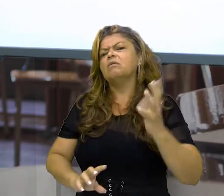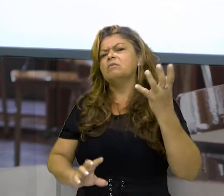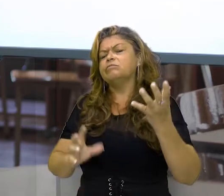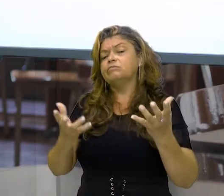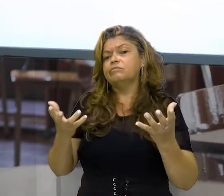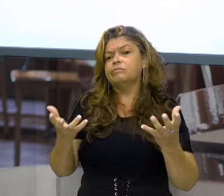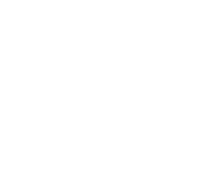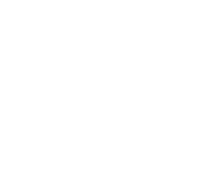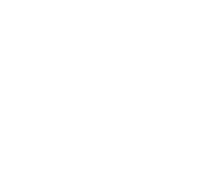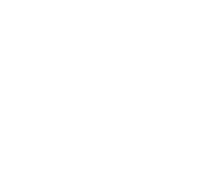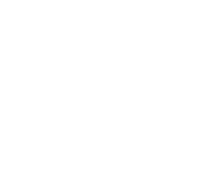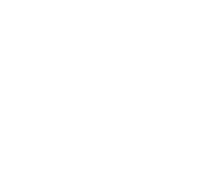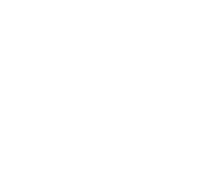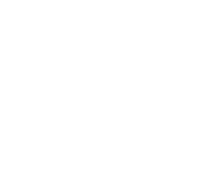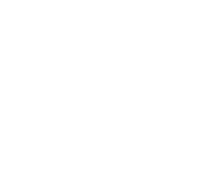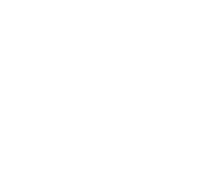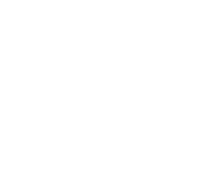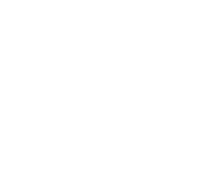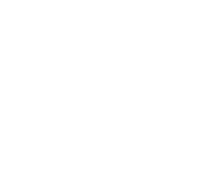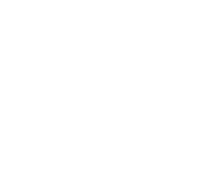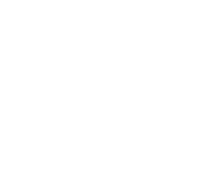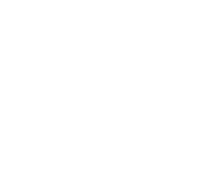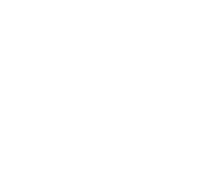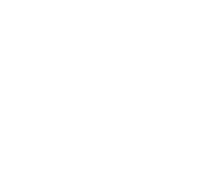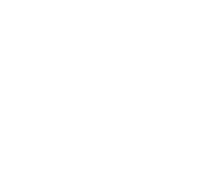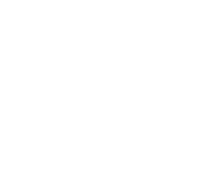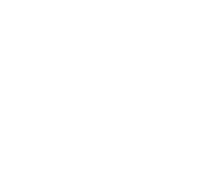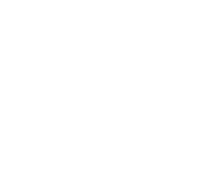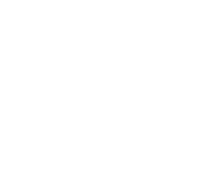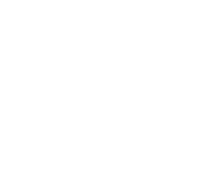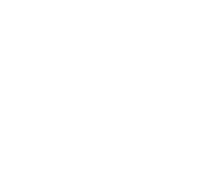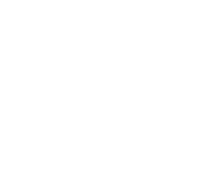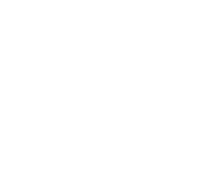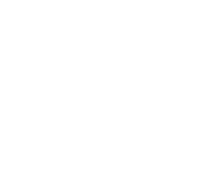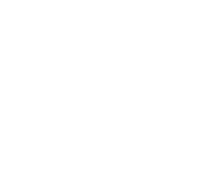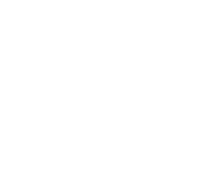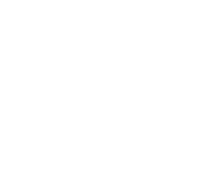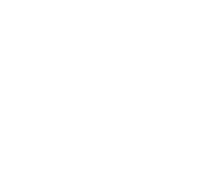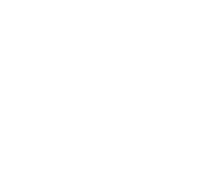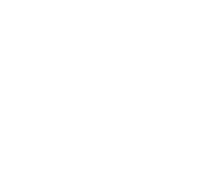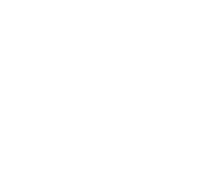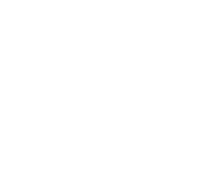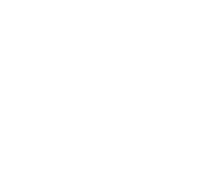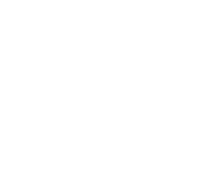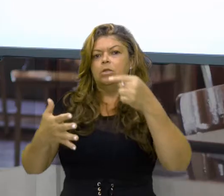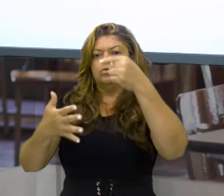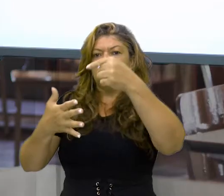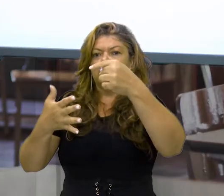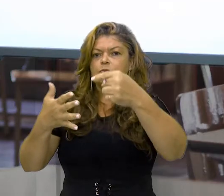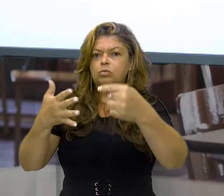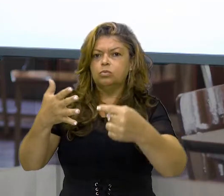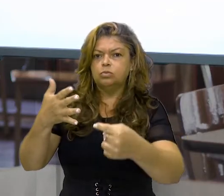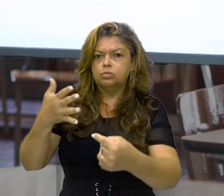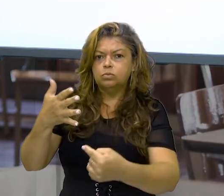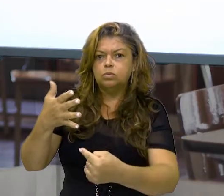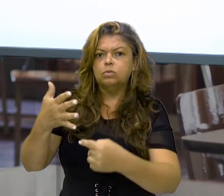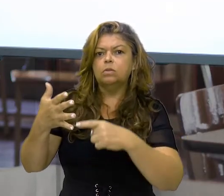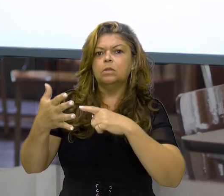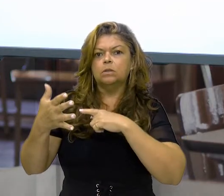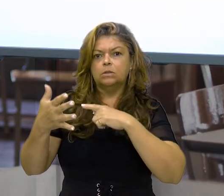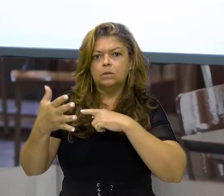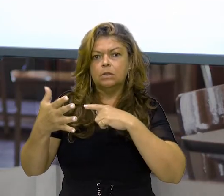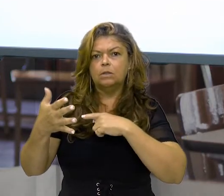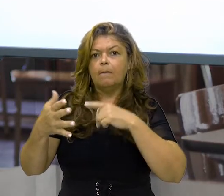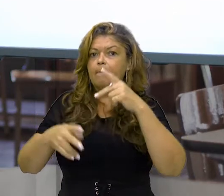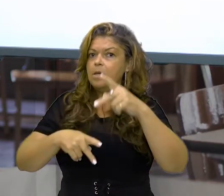Então, grande parte dos conflitos, especificamente aqui entre as pessoas, elas são